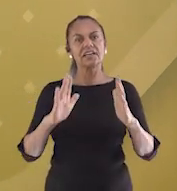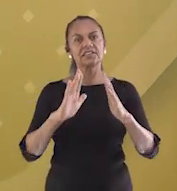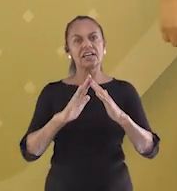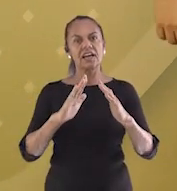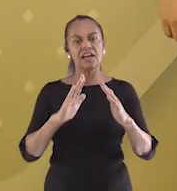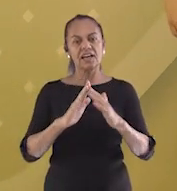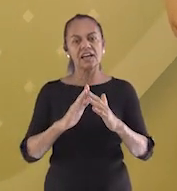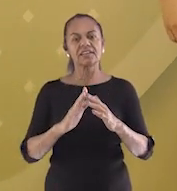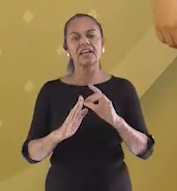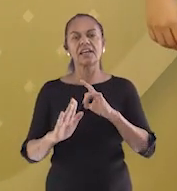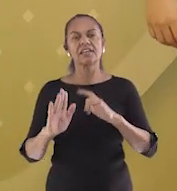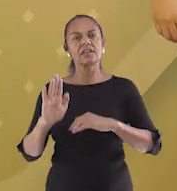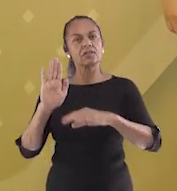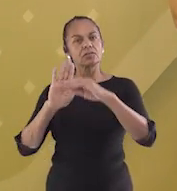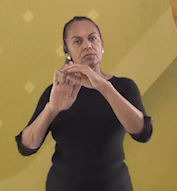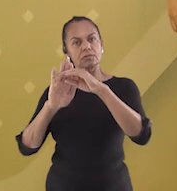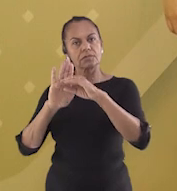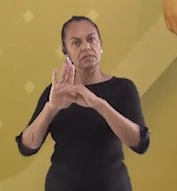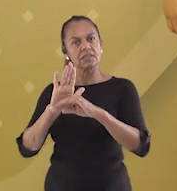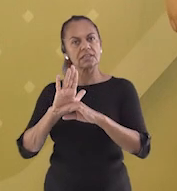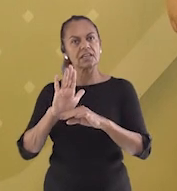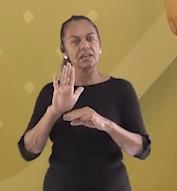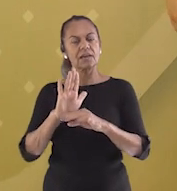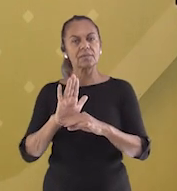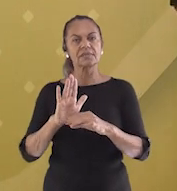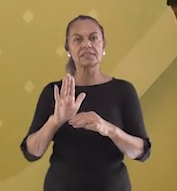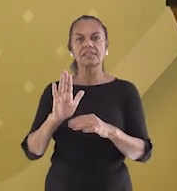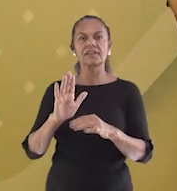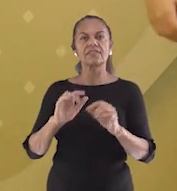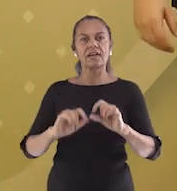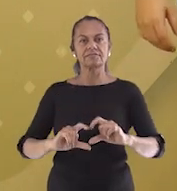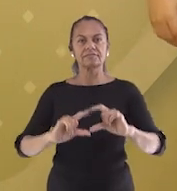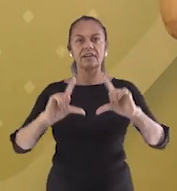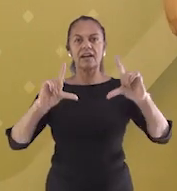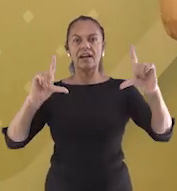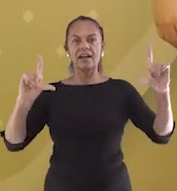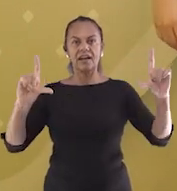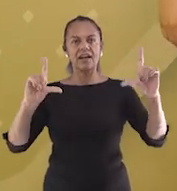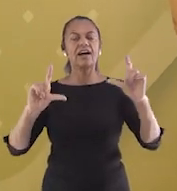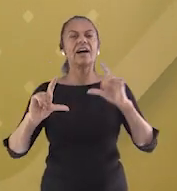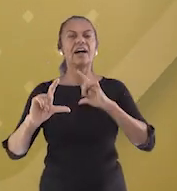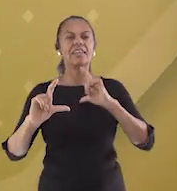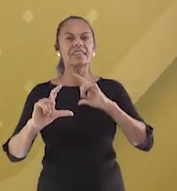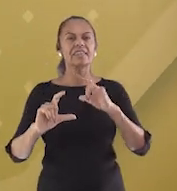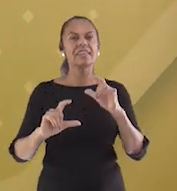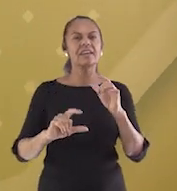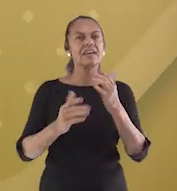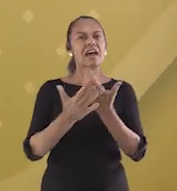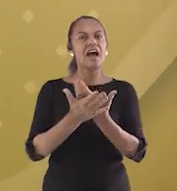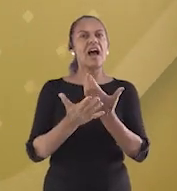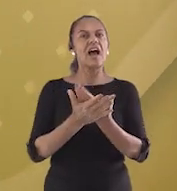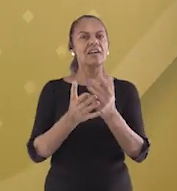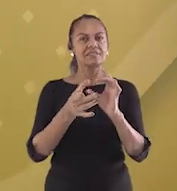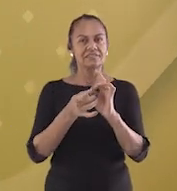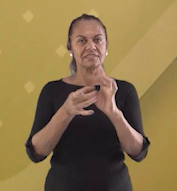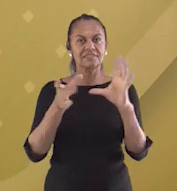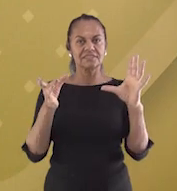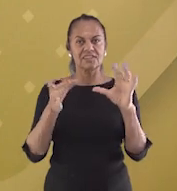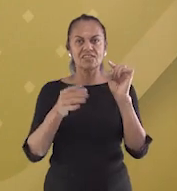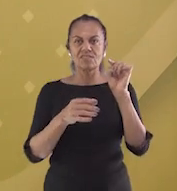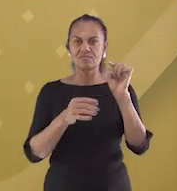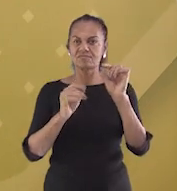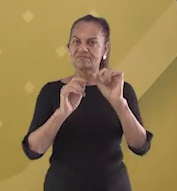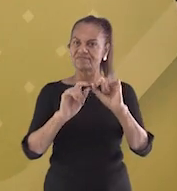disponíveis. A gente preparou esse QR Code também. Se você tiver um celular aí com você, é só você apontar aqui que já vai